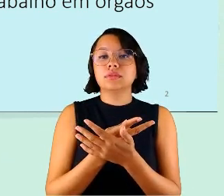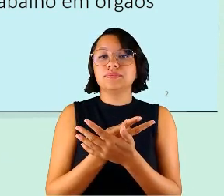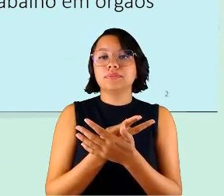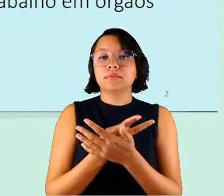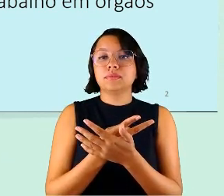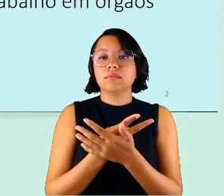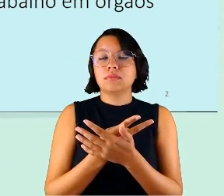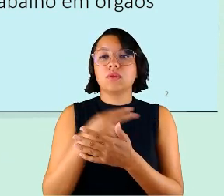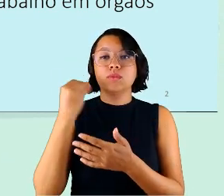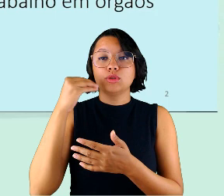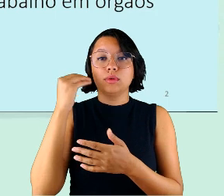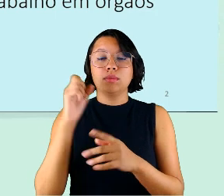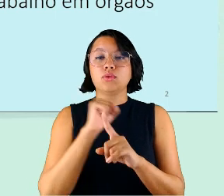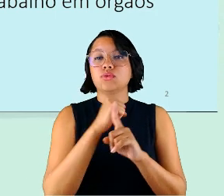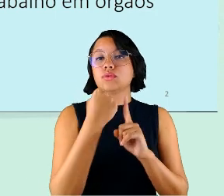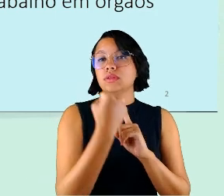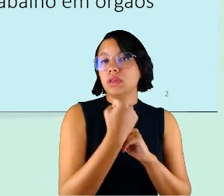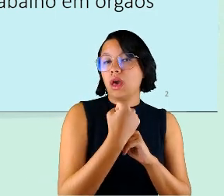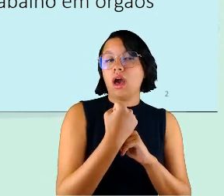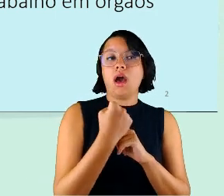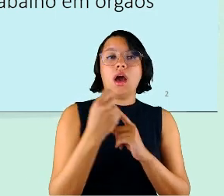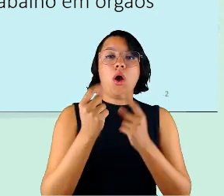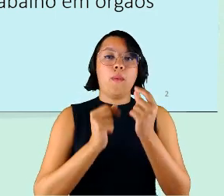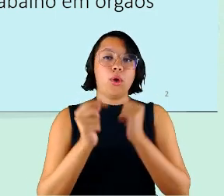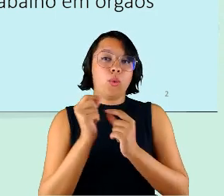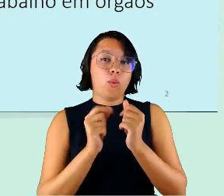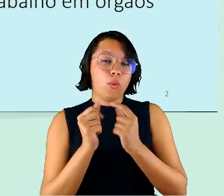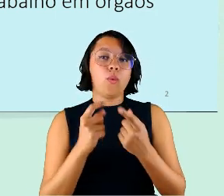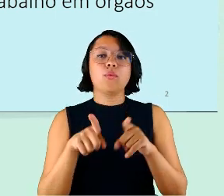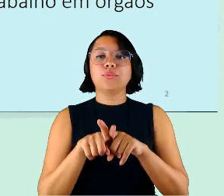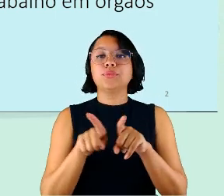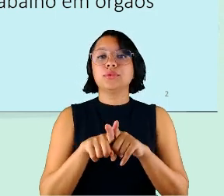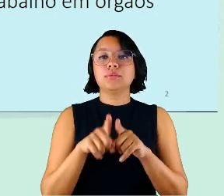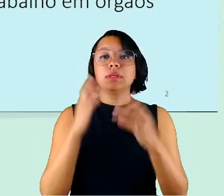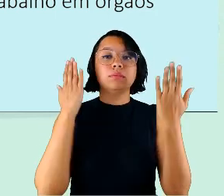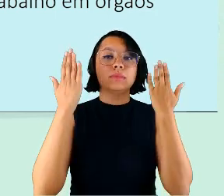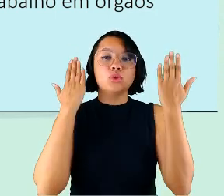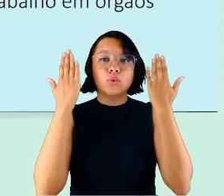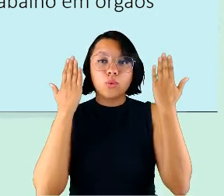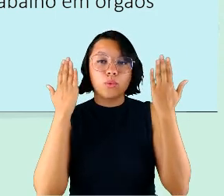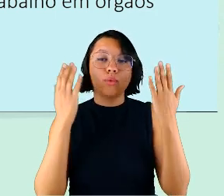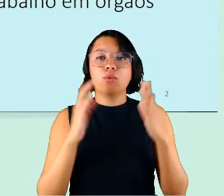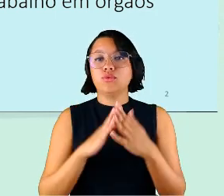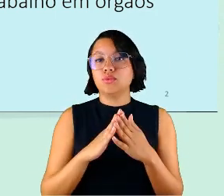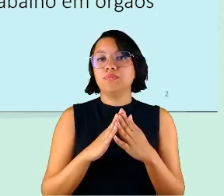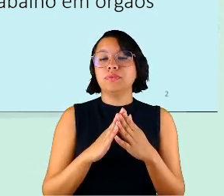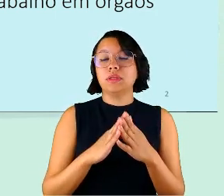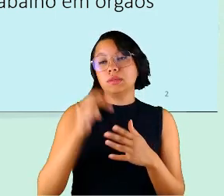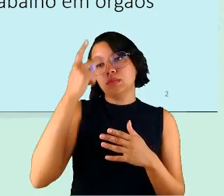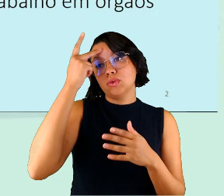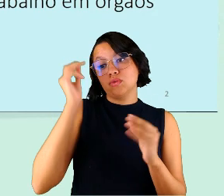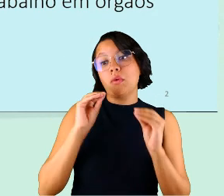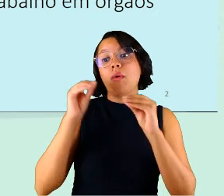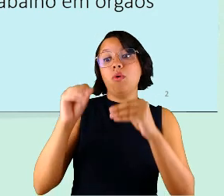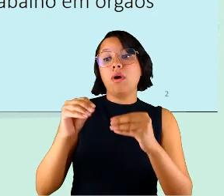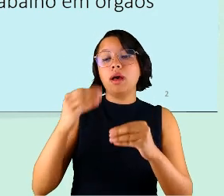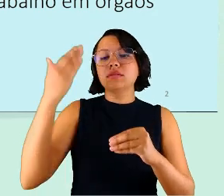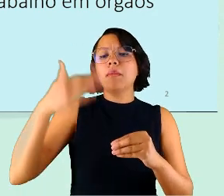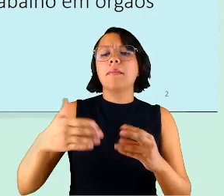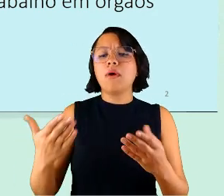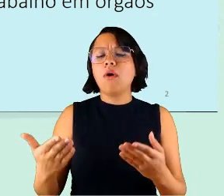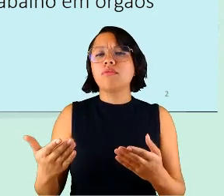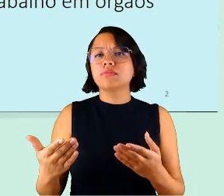social, um experimento econômico e também um experimento psicológico, né? E que as pessoas foram colocadas à prova